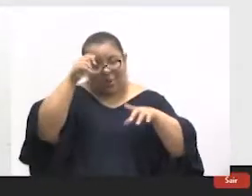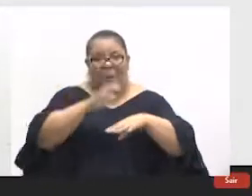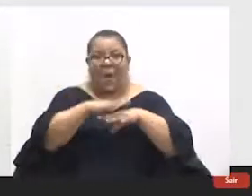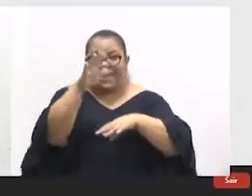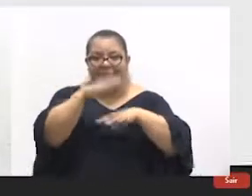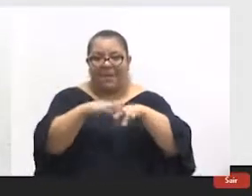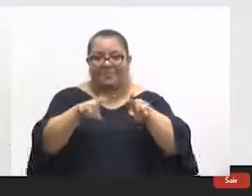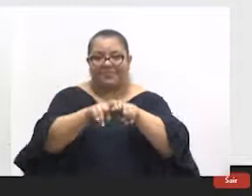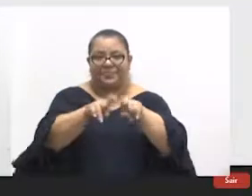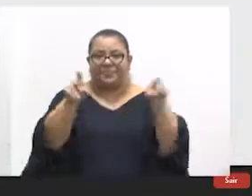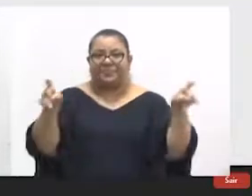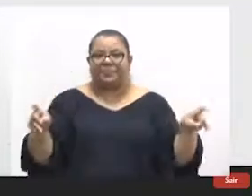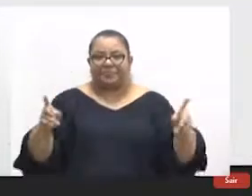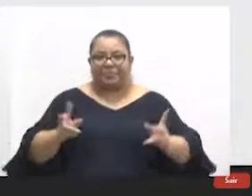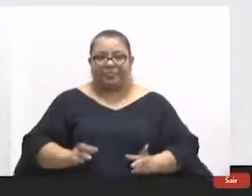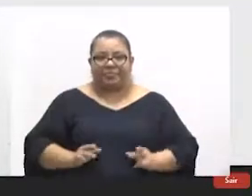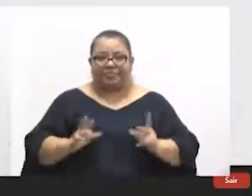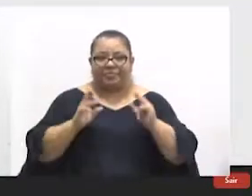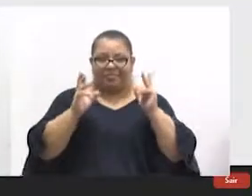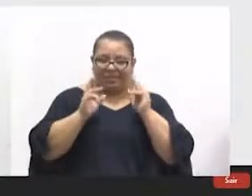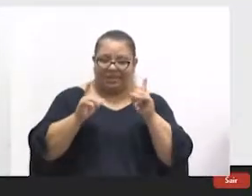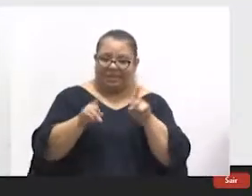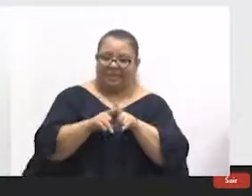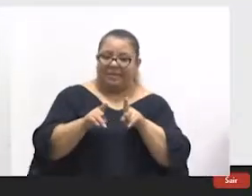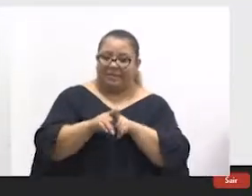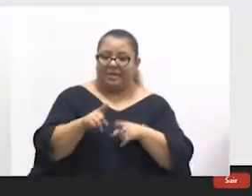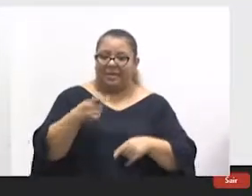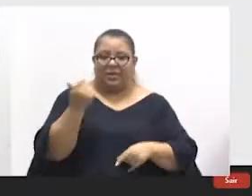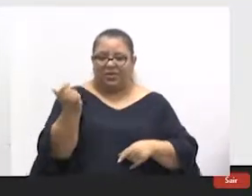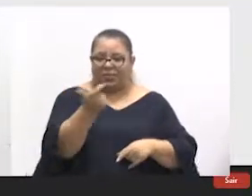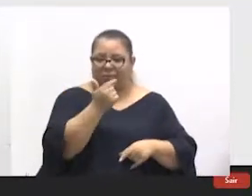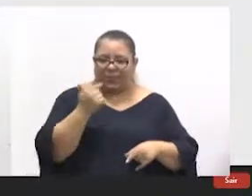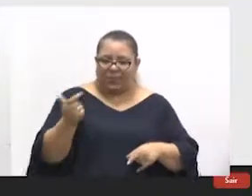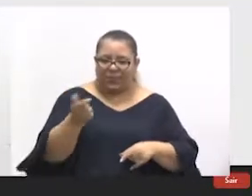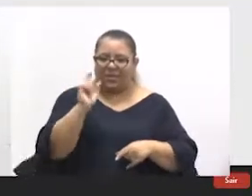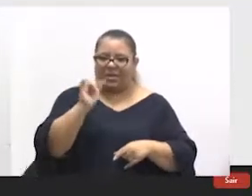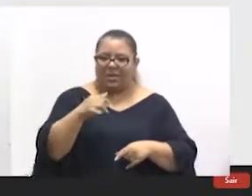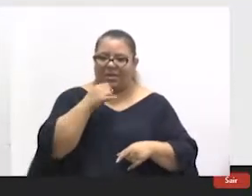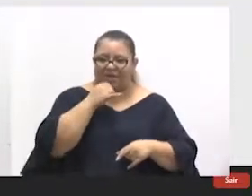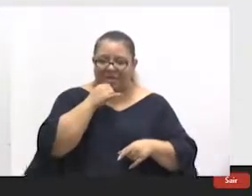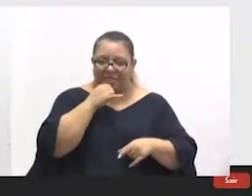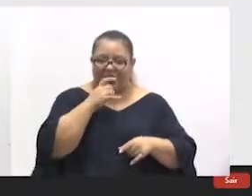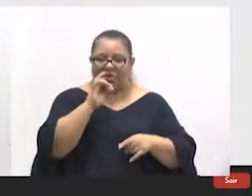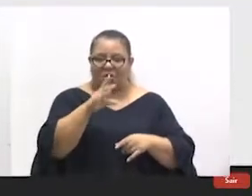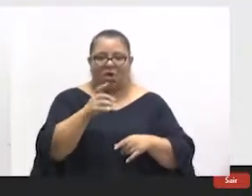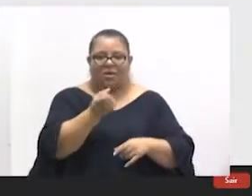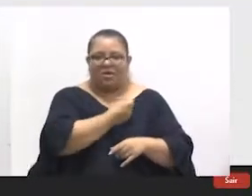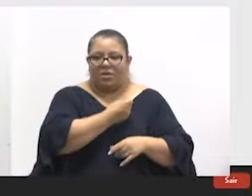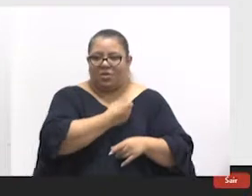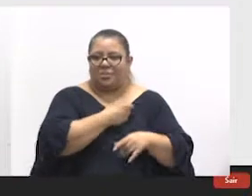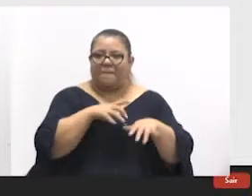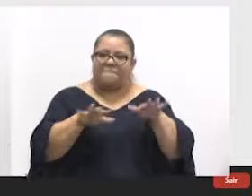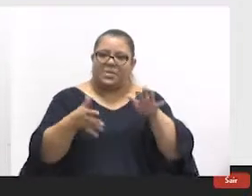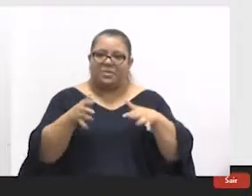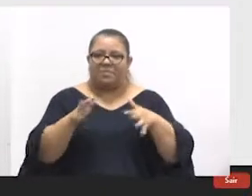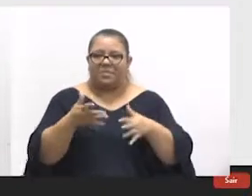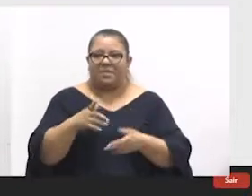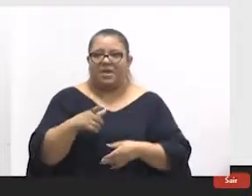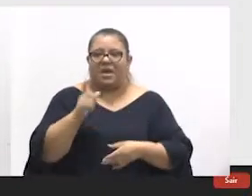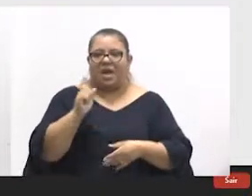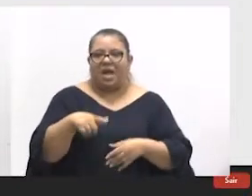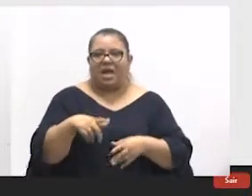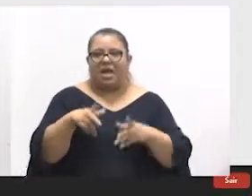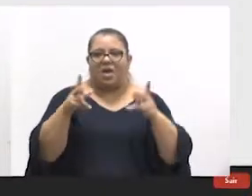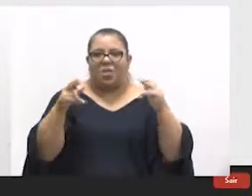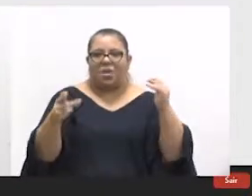incidente nas mulheres. A gente não tem código de adjuvância, só tem código de neoadjuvância e paliativo. Então, entra a mesma situação.